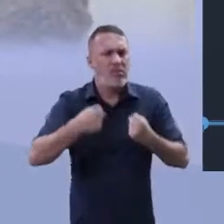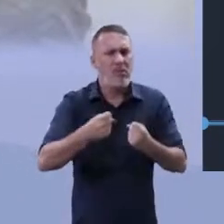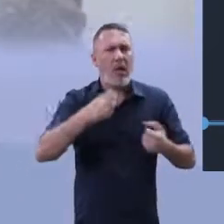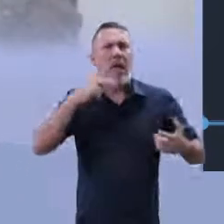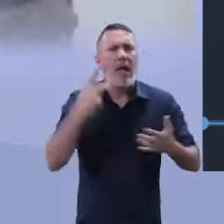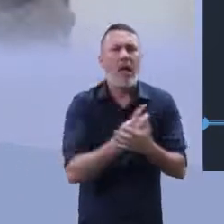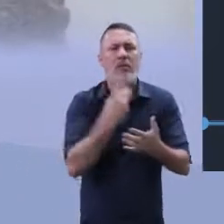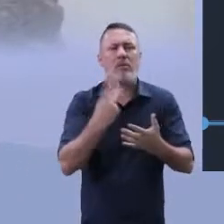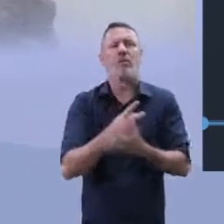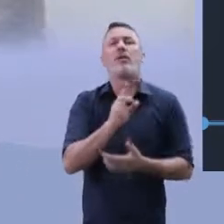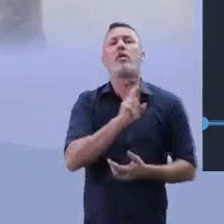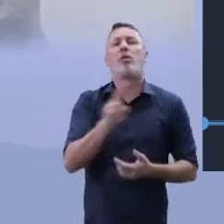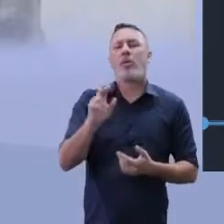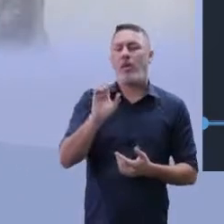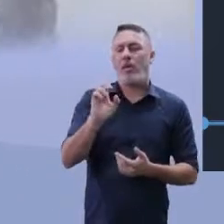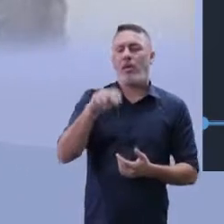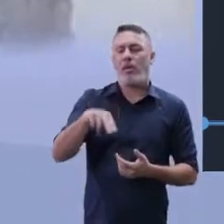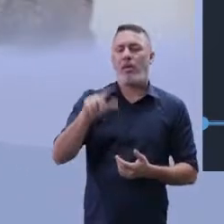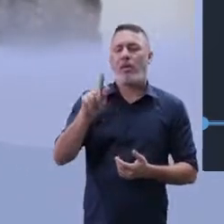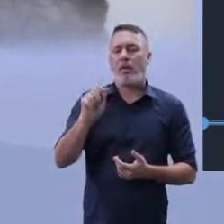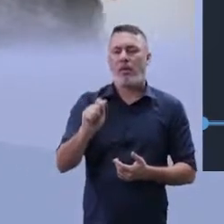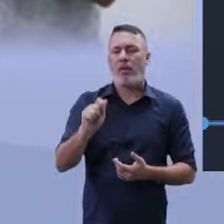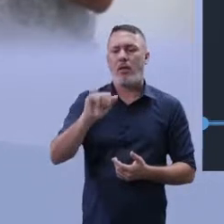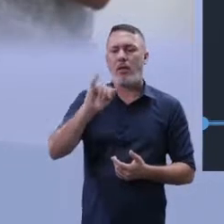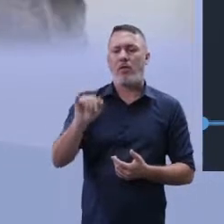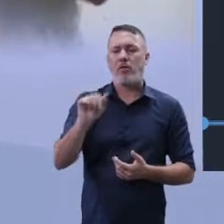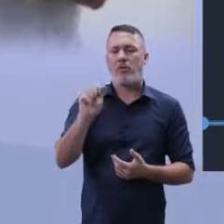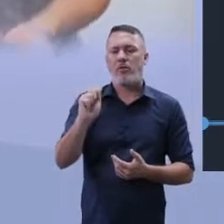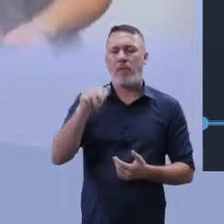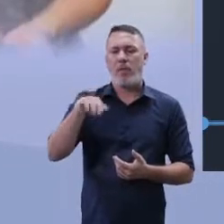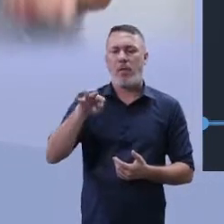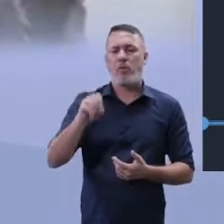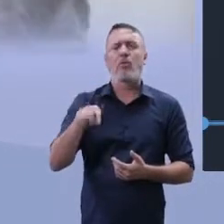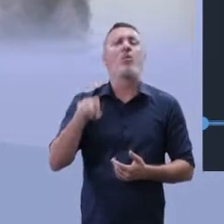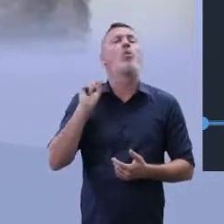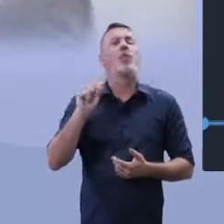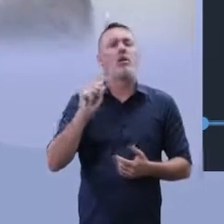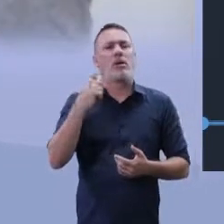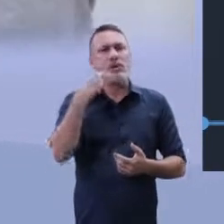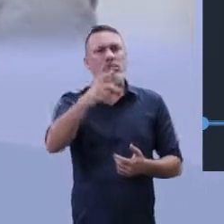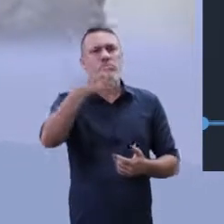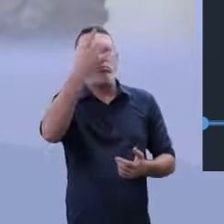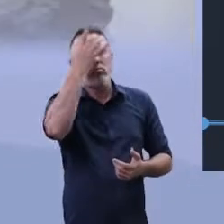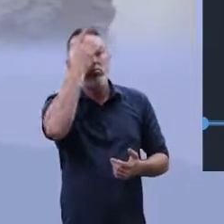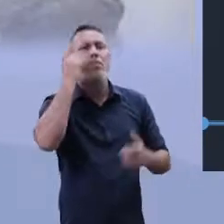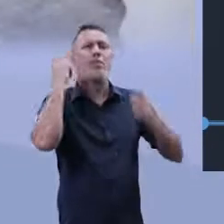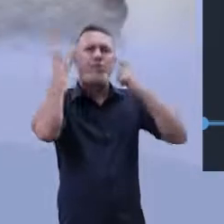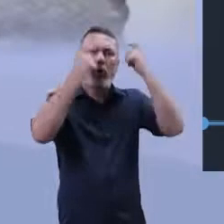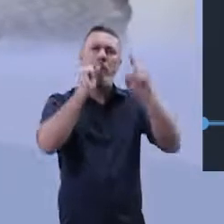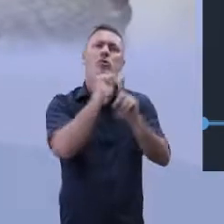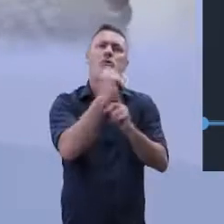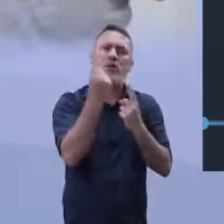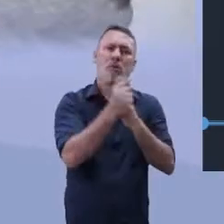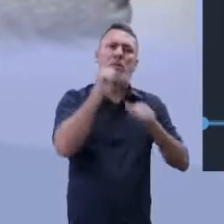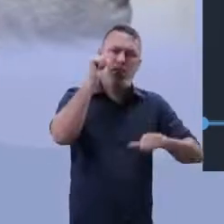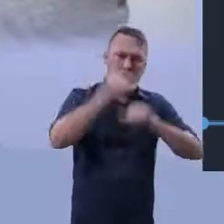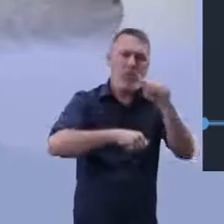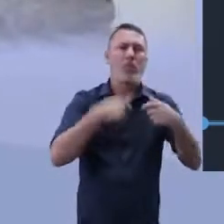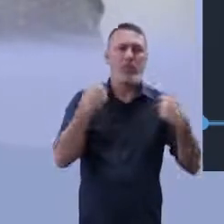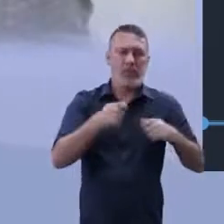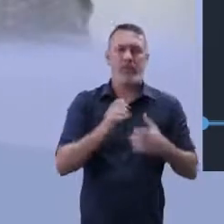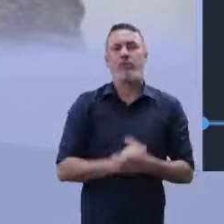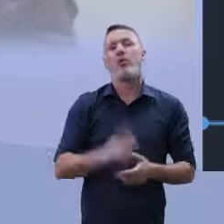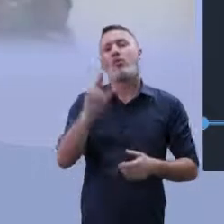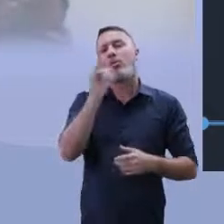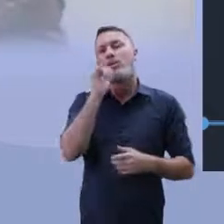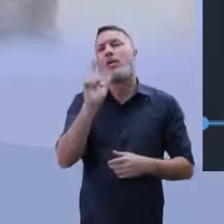engajamento em causa? Quando eu falo o termo engajado, é que você tem a preocupação em mudança da sociedade. Por exemplo,